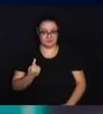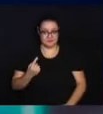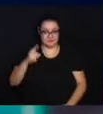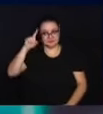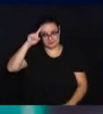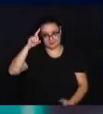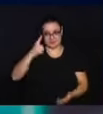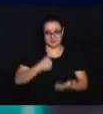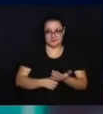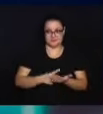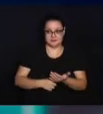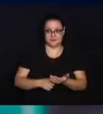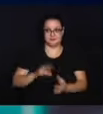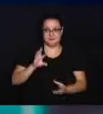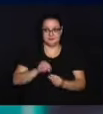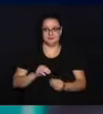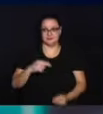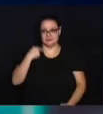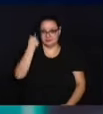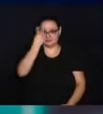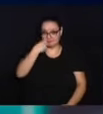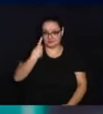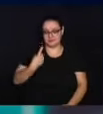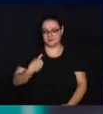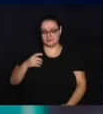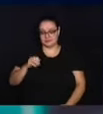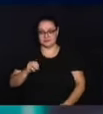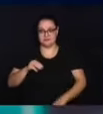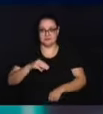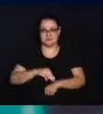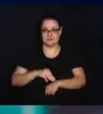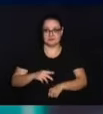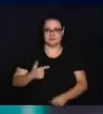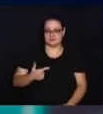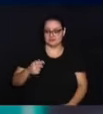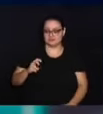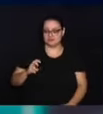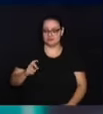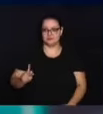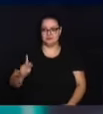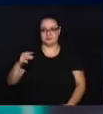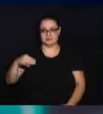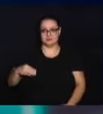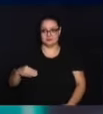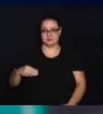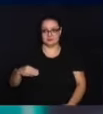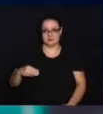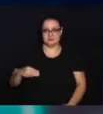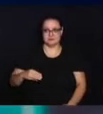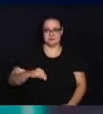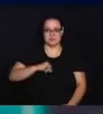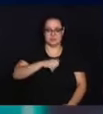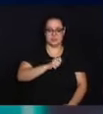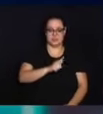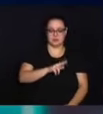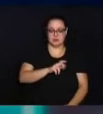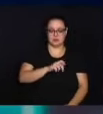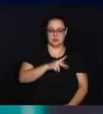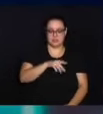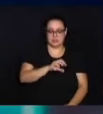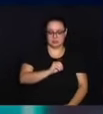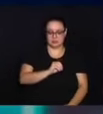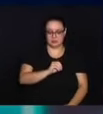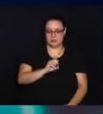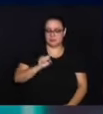marcado, concluiu em 2 horas e 10 minutos, os 25 quilômetros, entre Jaguarão